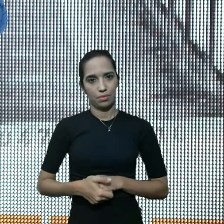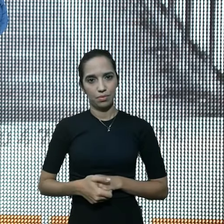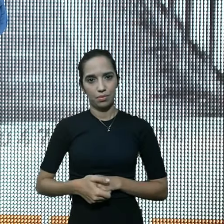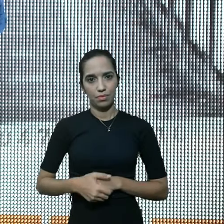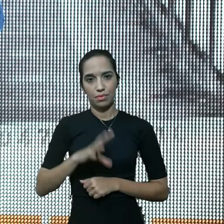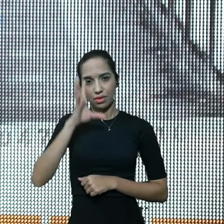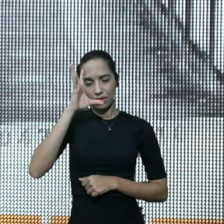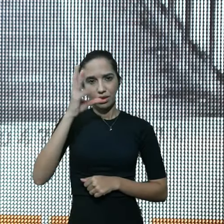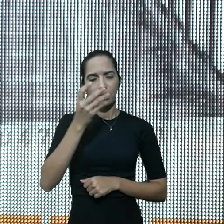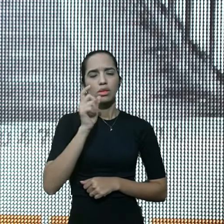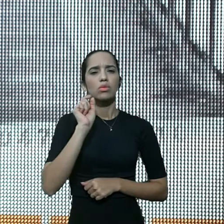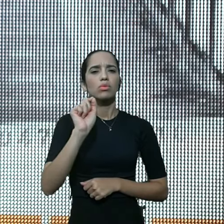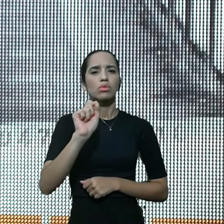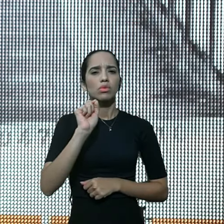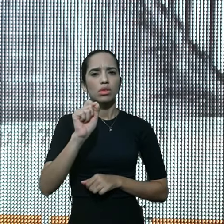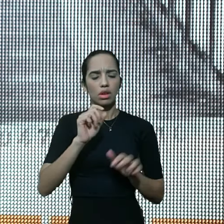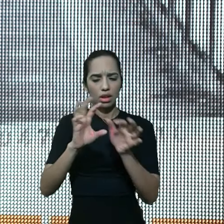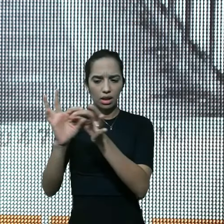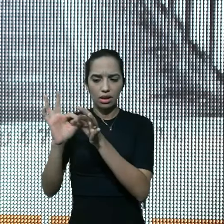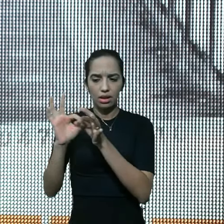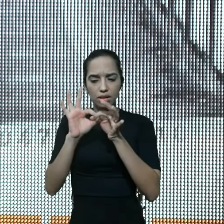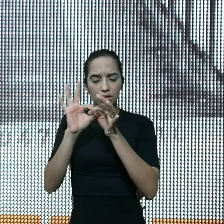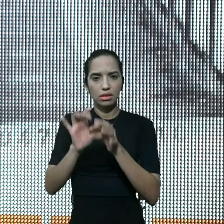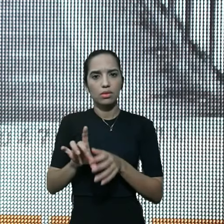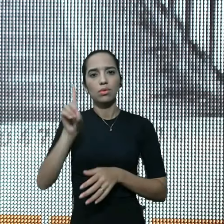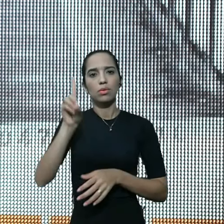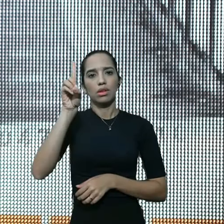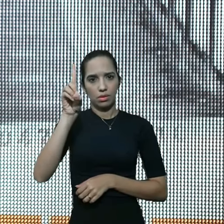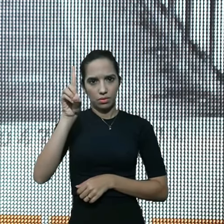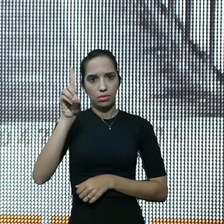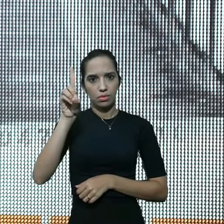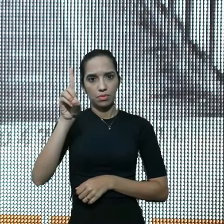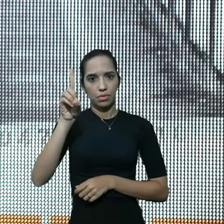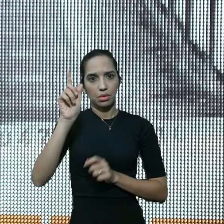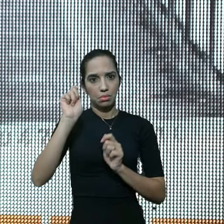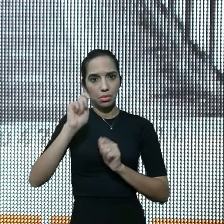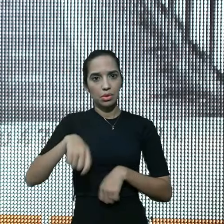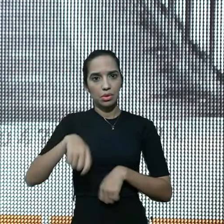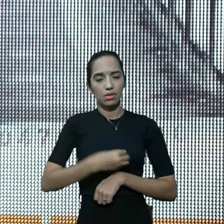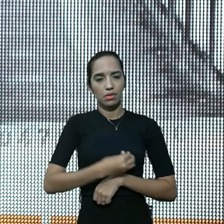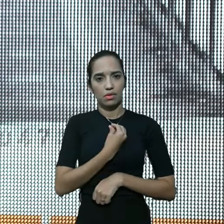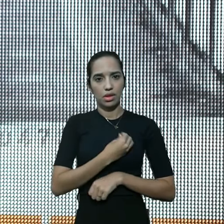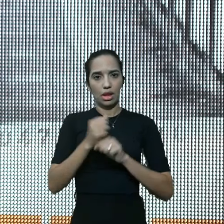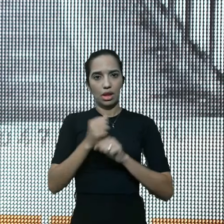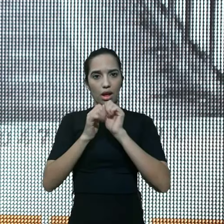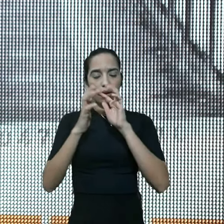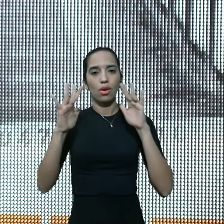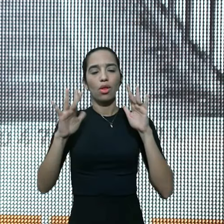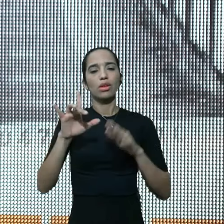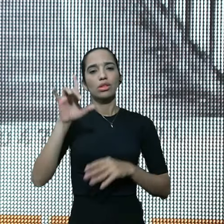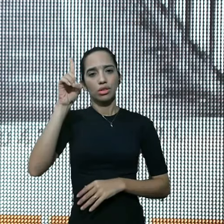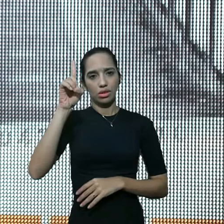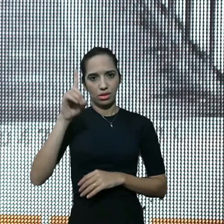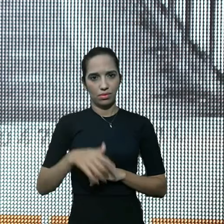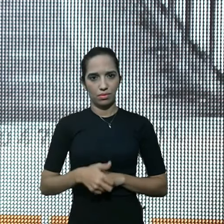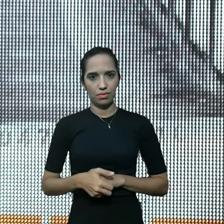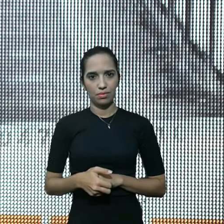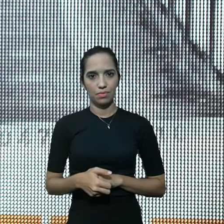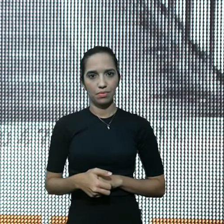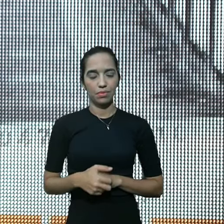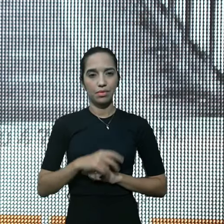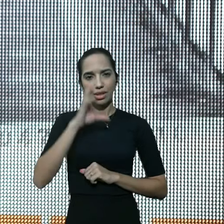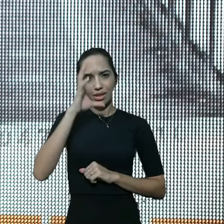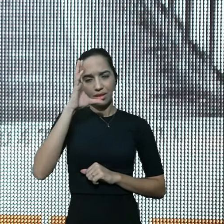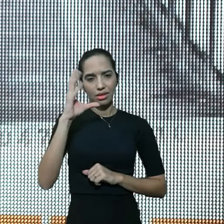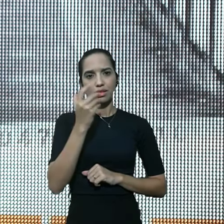essa decisão, de entrar em aliança, com Deus, de viver para a sua glória, essa decisão, de